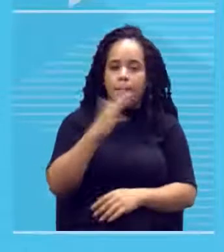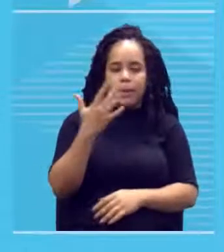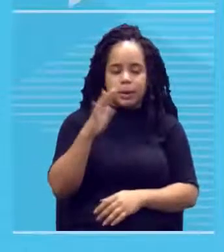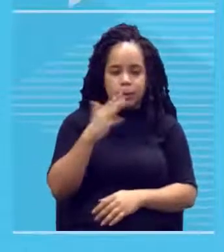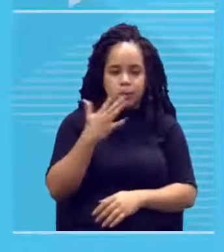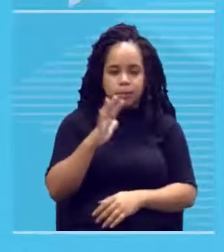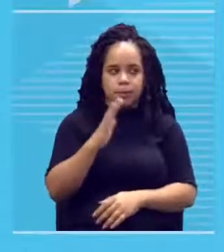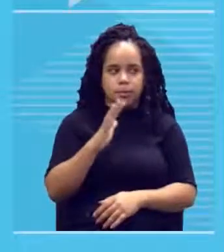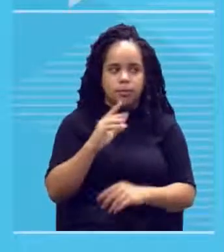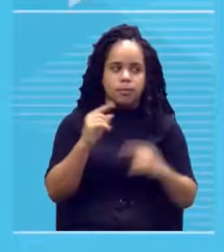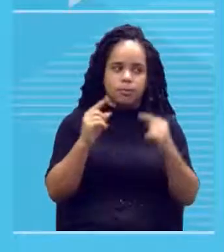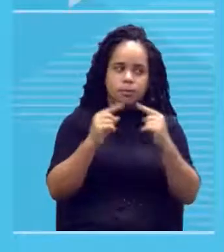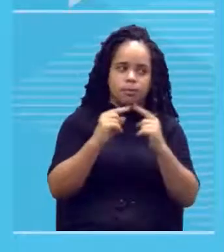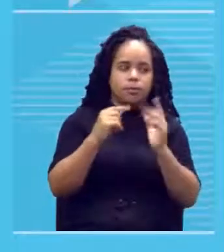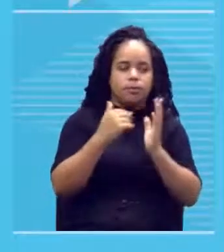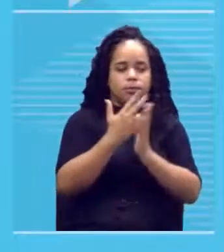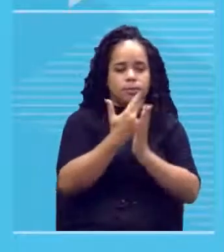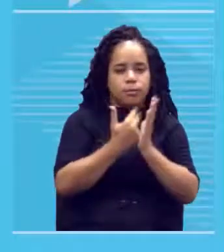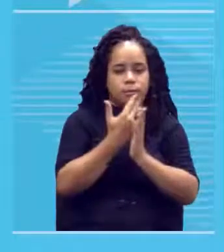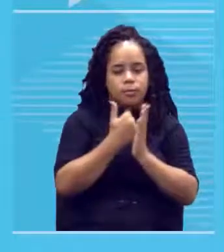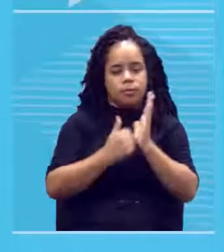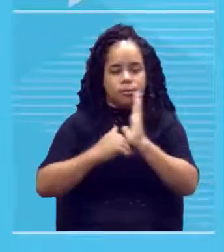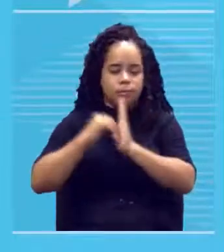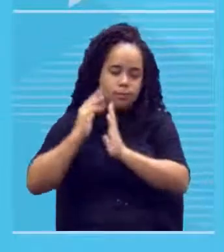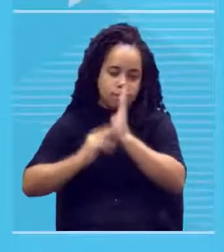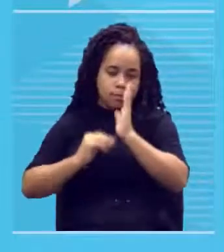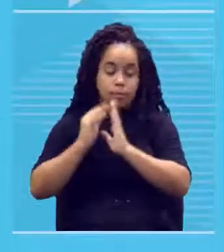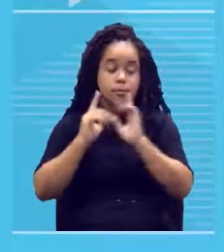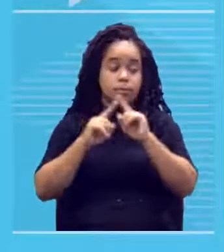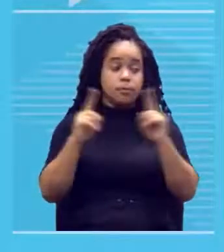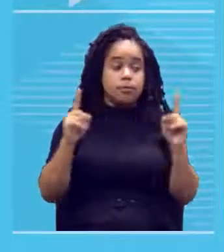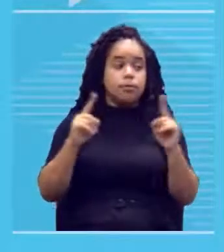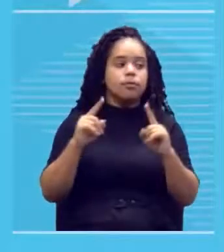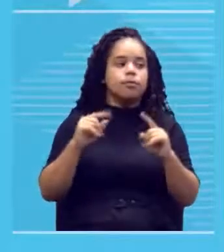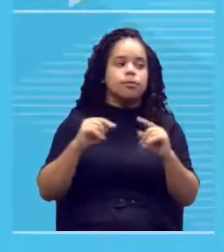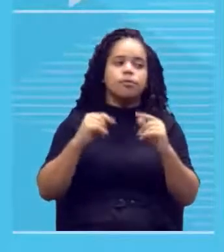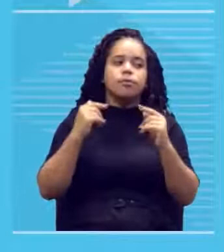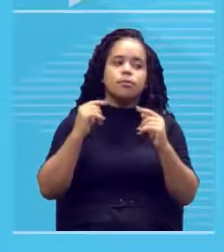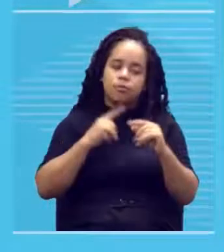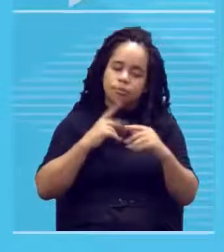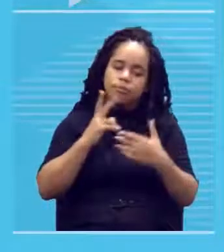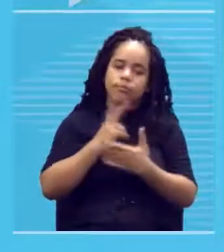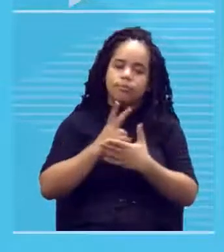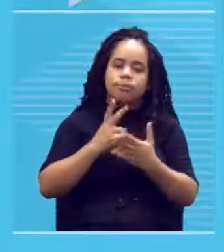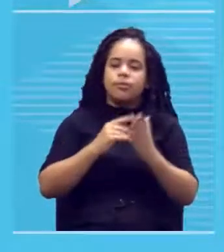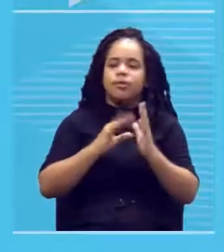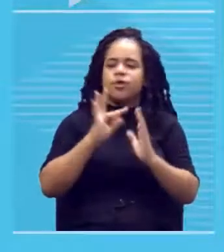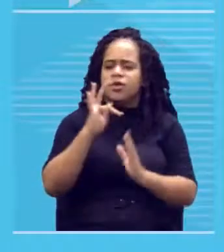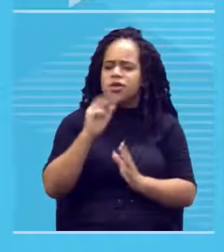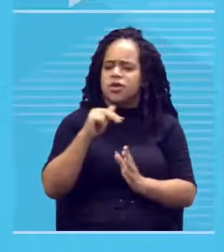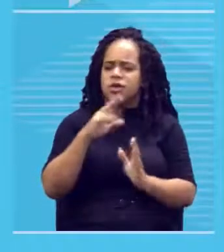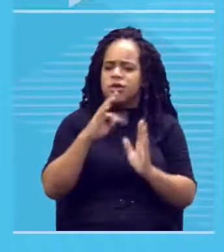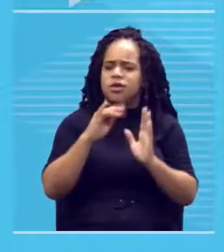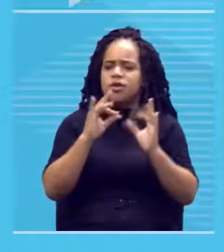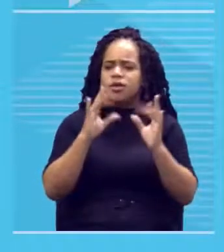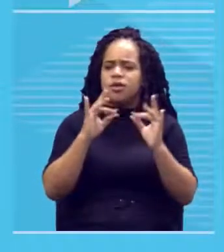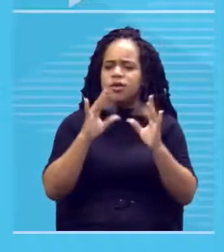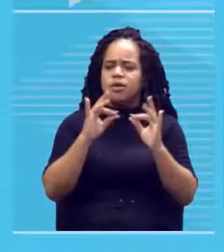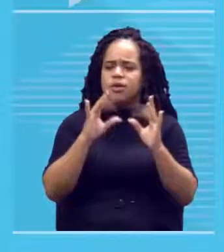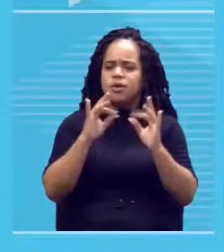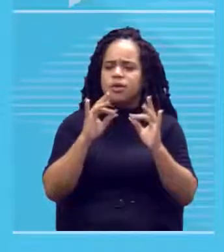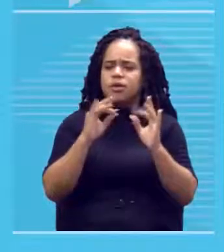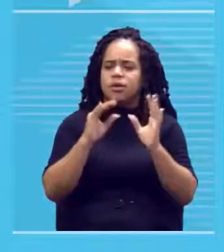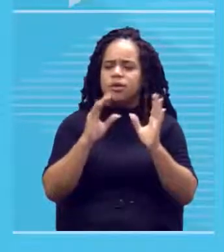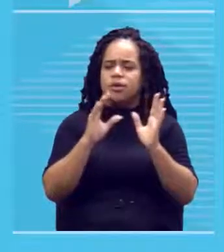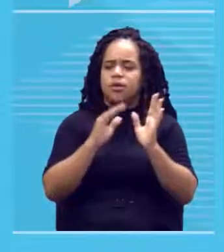o que desenha e o que pinta ok? mas geralmente as tintas são líquidas entretanto vale observar que com